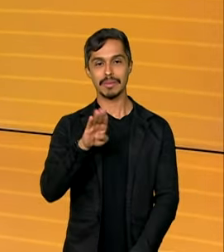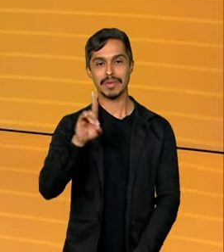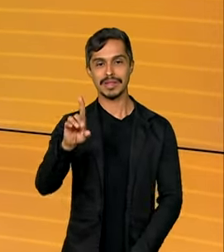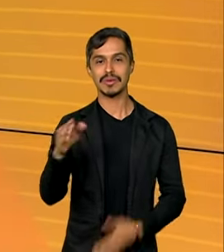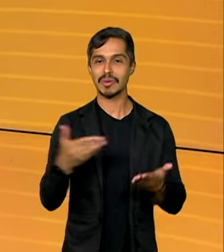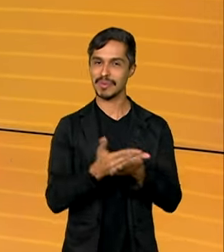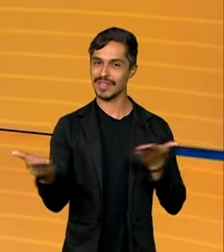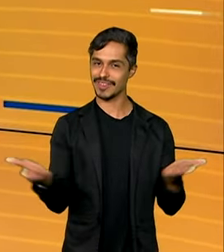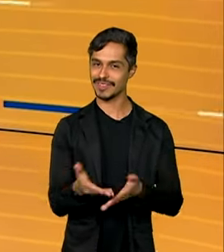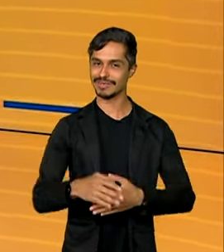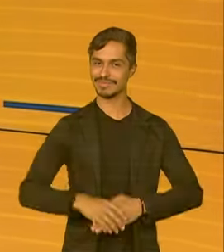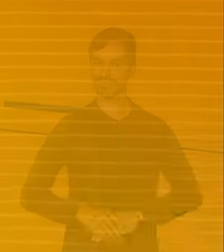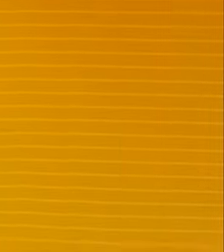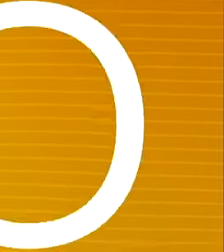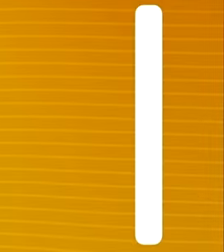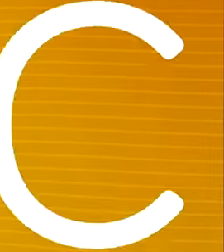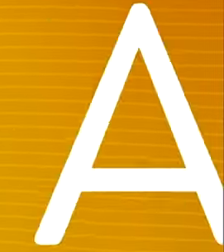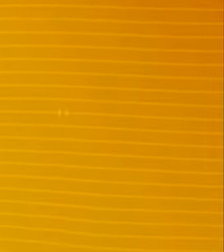agora.